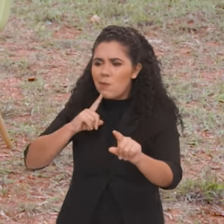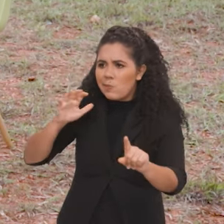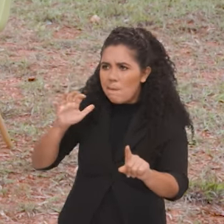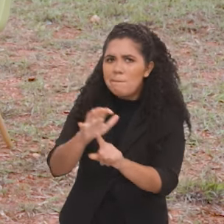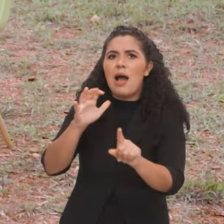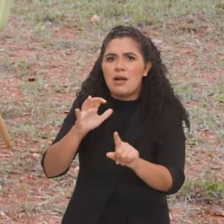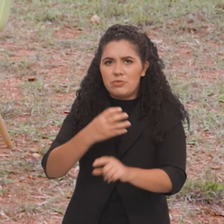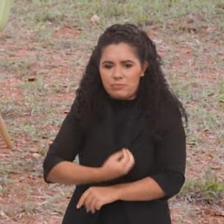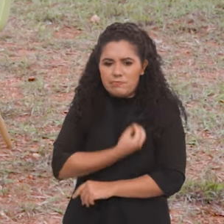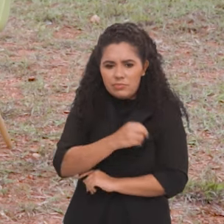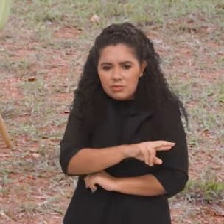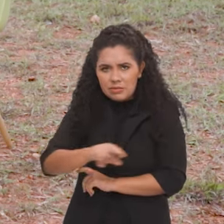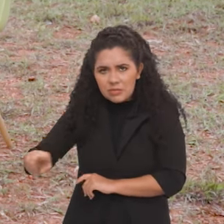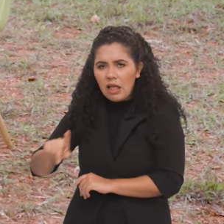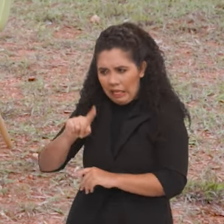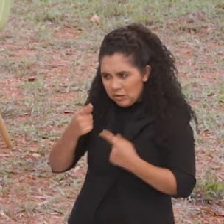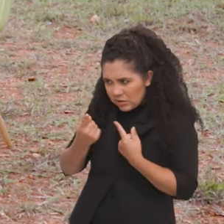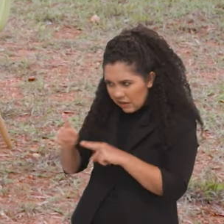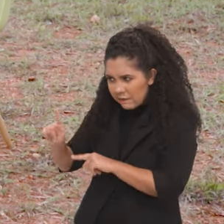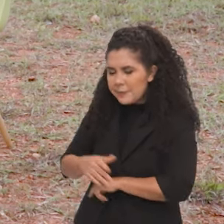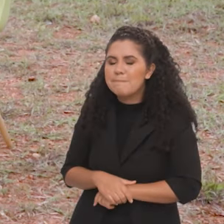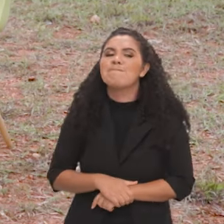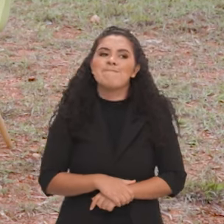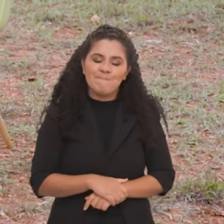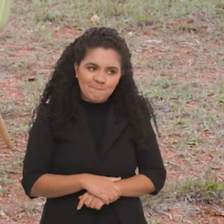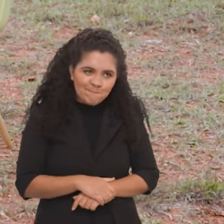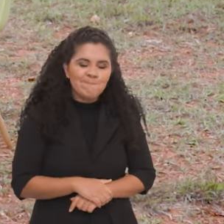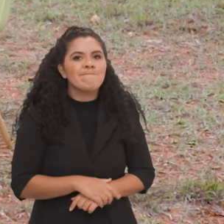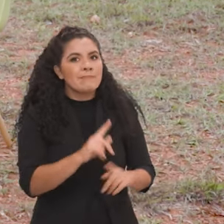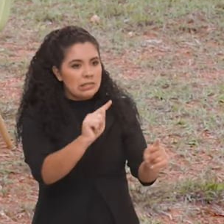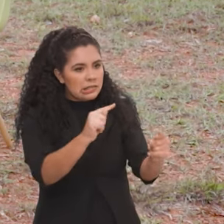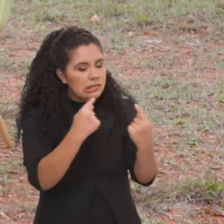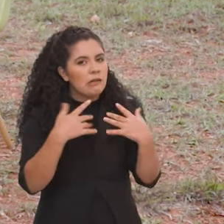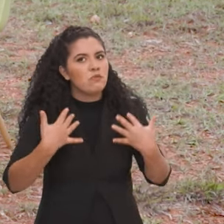um desafio que vocês estão enfrentando também. a gente está vendo que